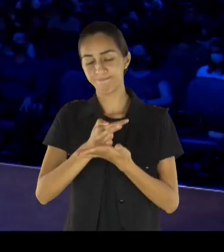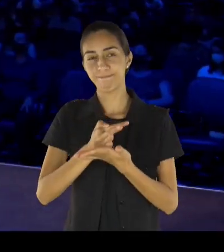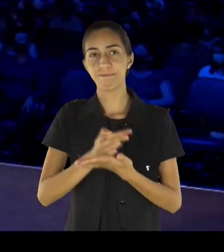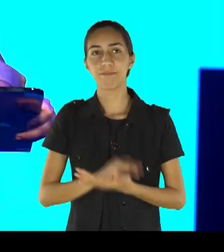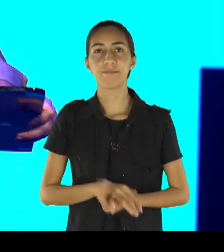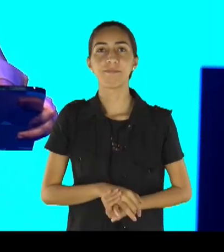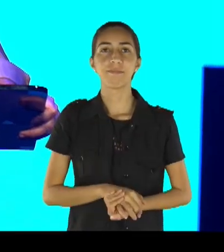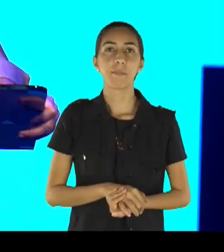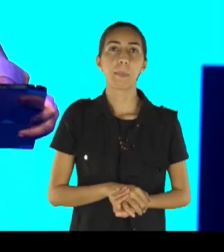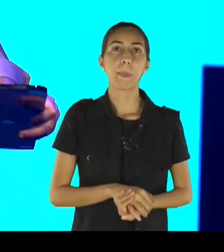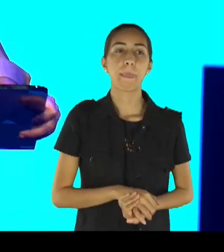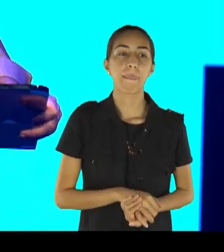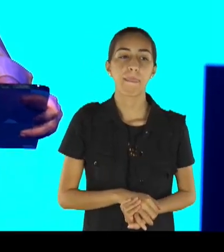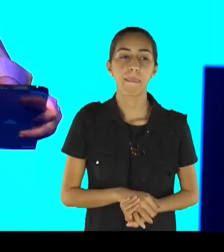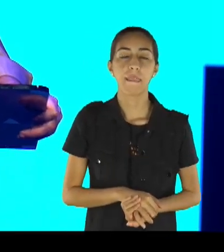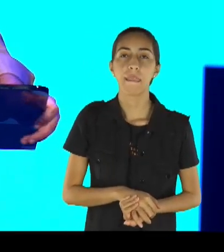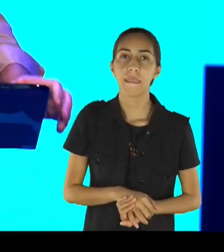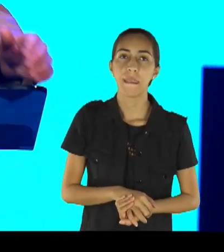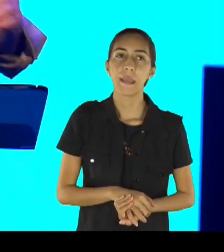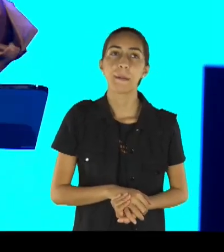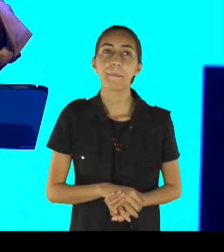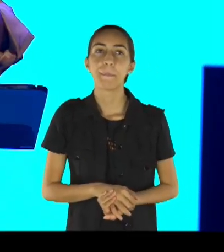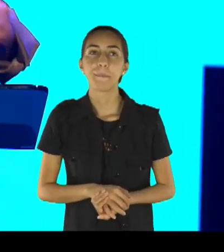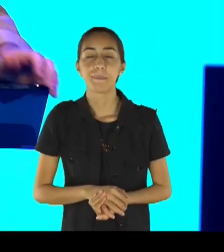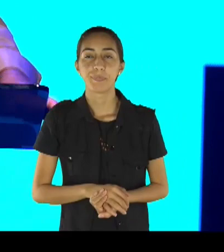filipenses, no capítulo 2, ao versículo 19,